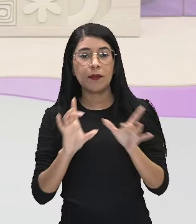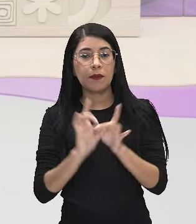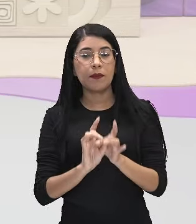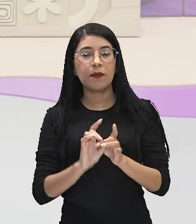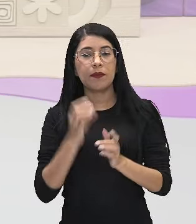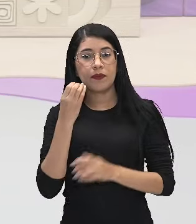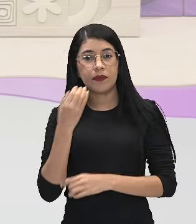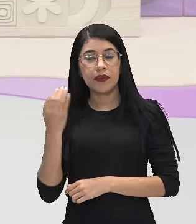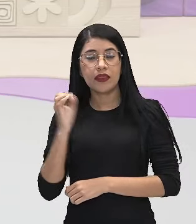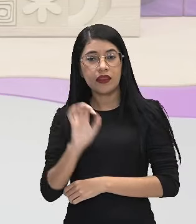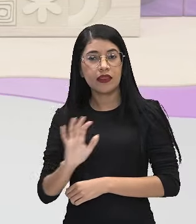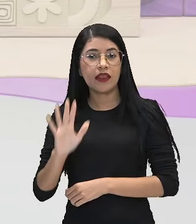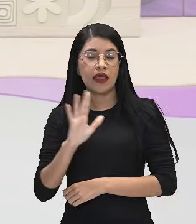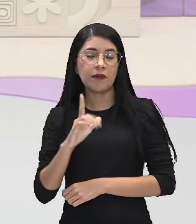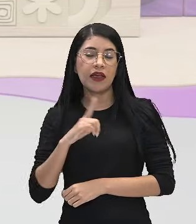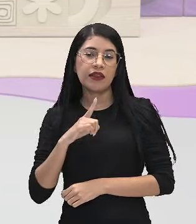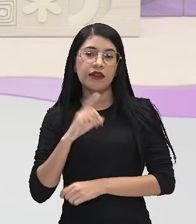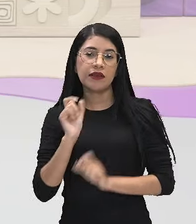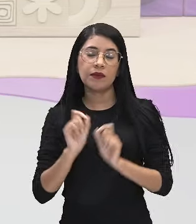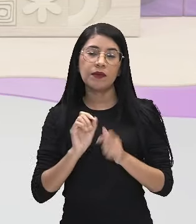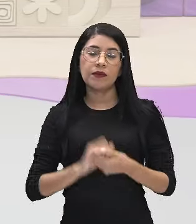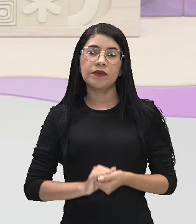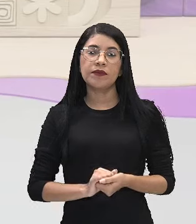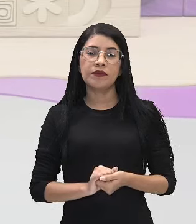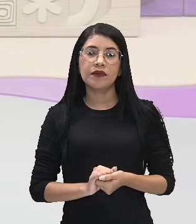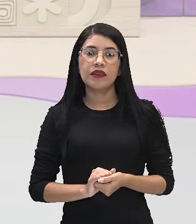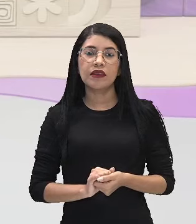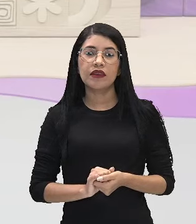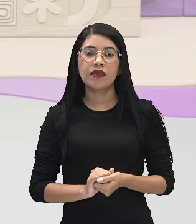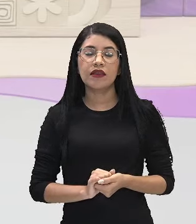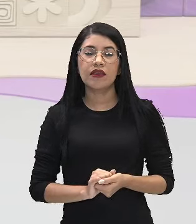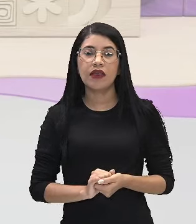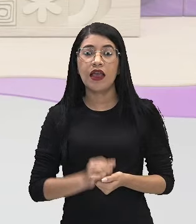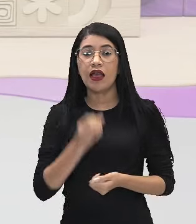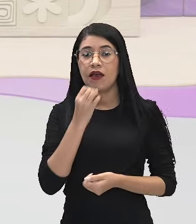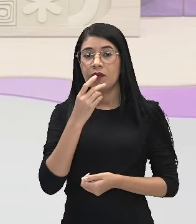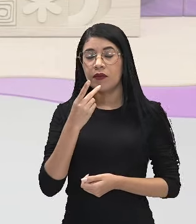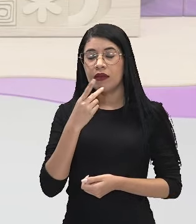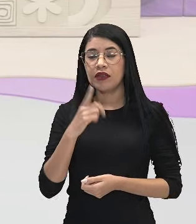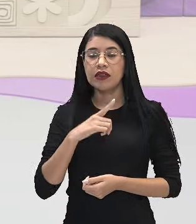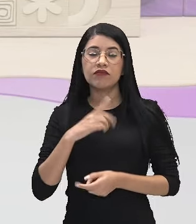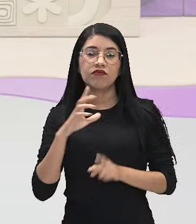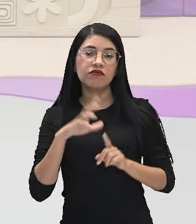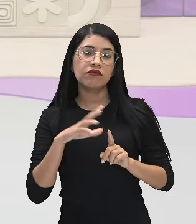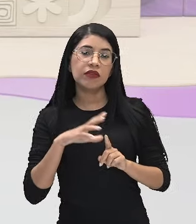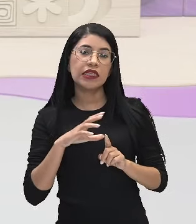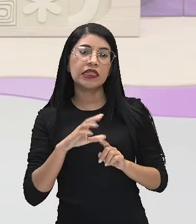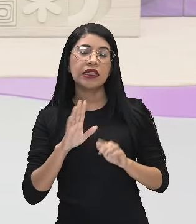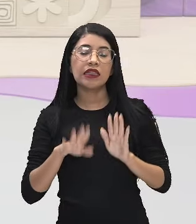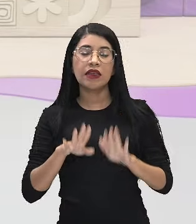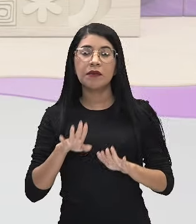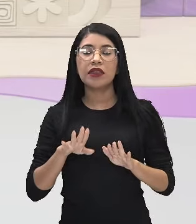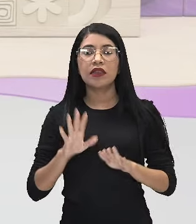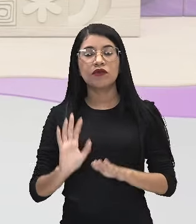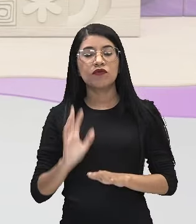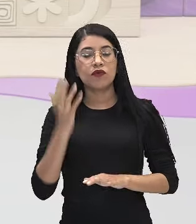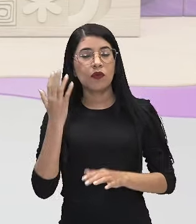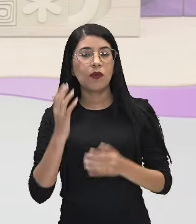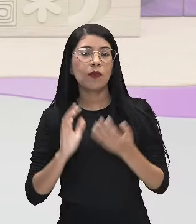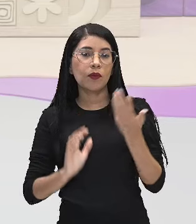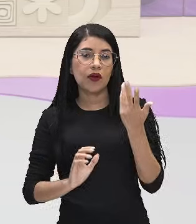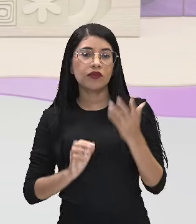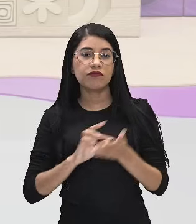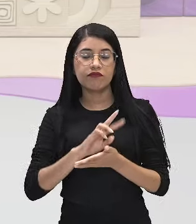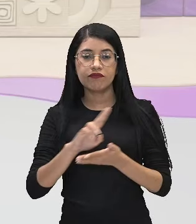na imagem, a ocorrência de um evento influencia a probabilidade da ocorrência de um segundo evento. Tá bom?